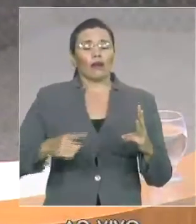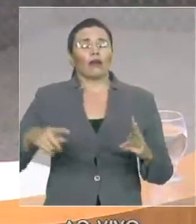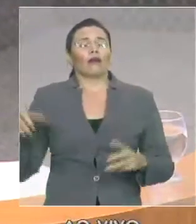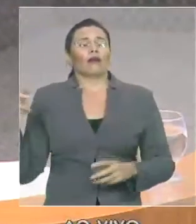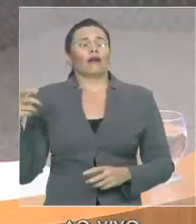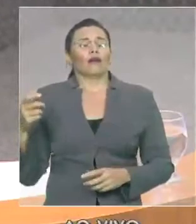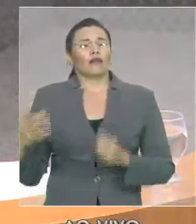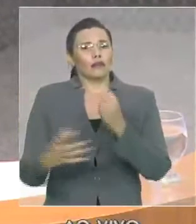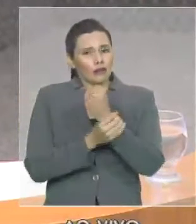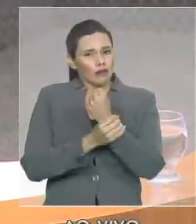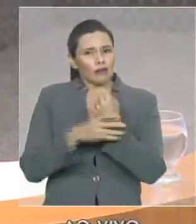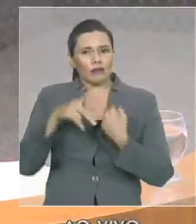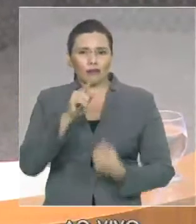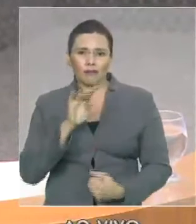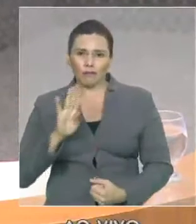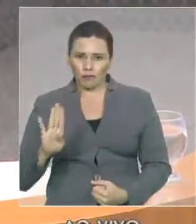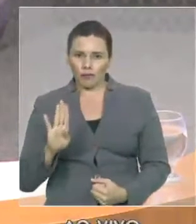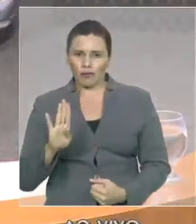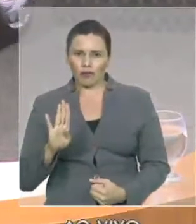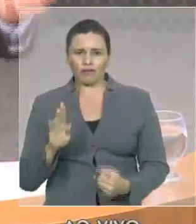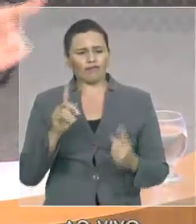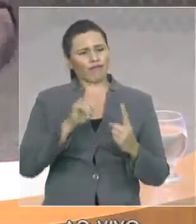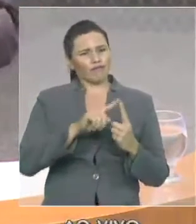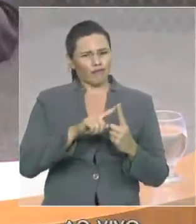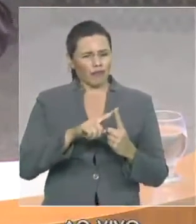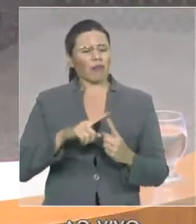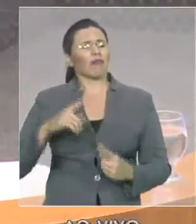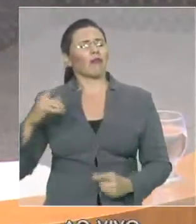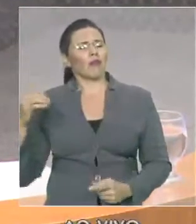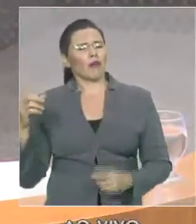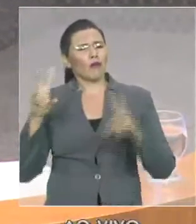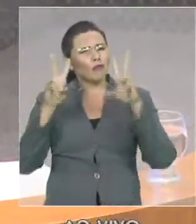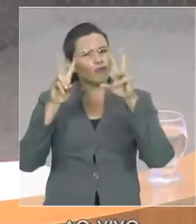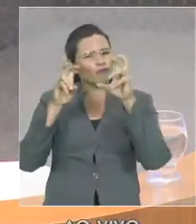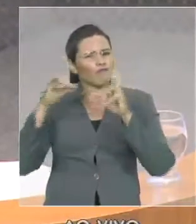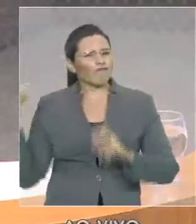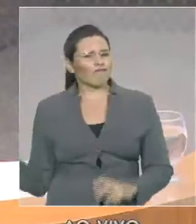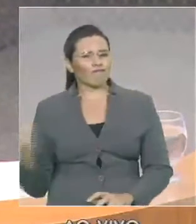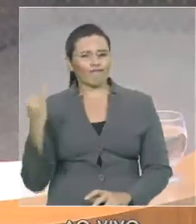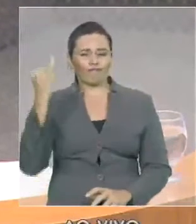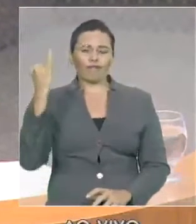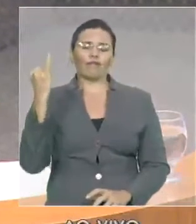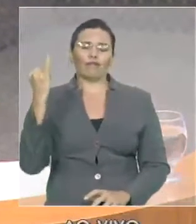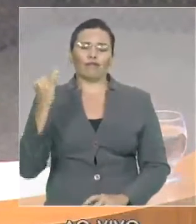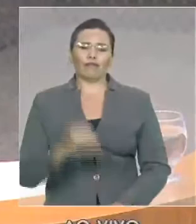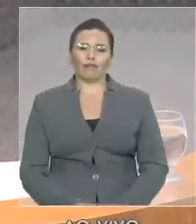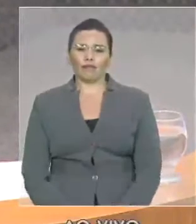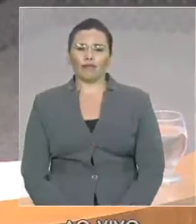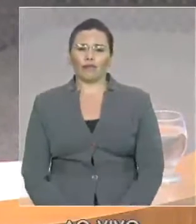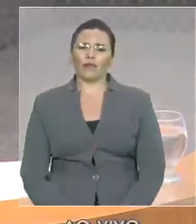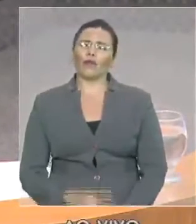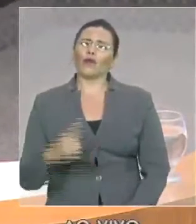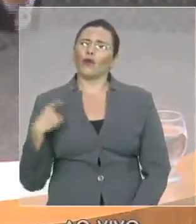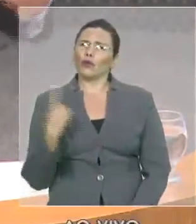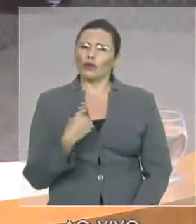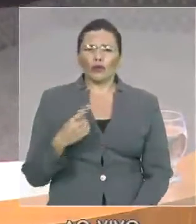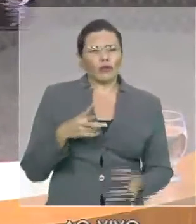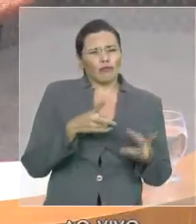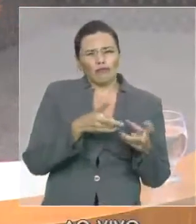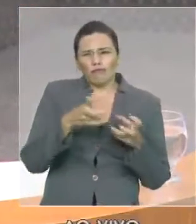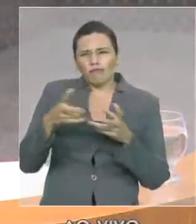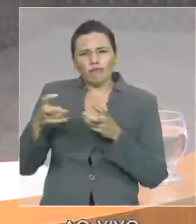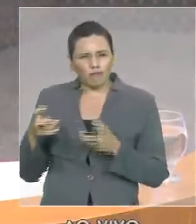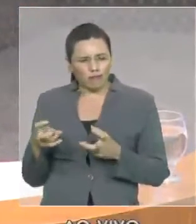Segurança pública é um tema bastante controvertido, até porque os números se prestam a várias